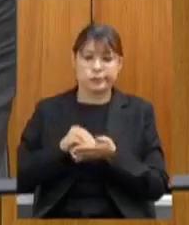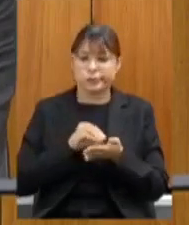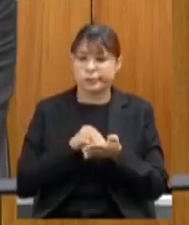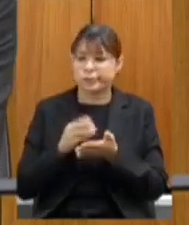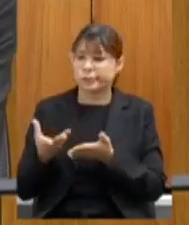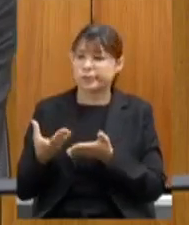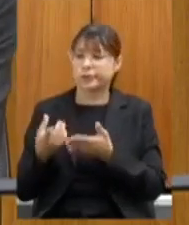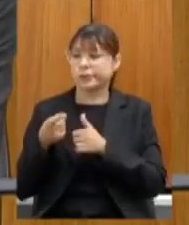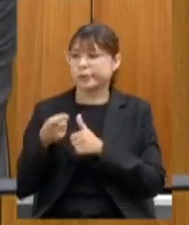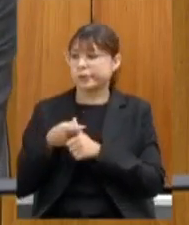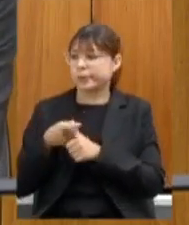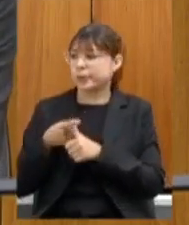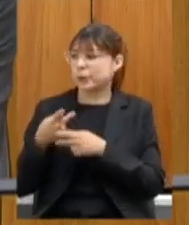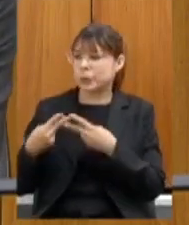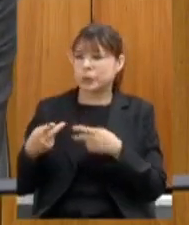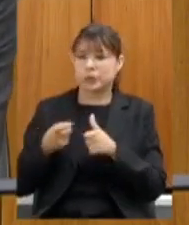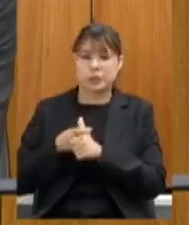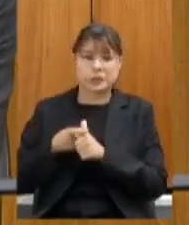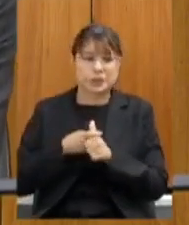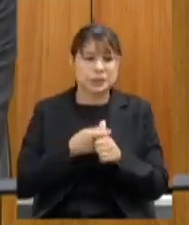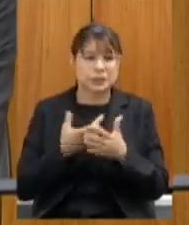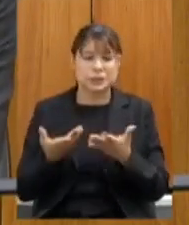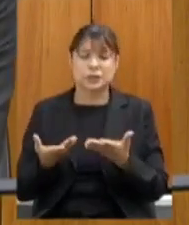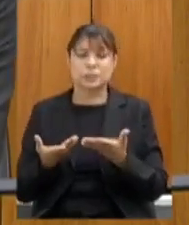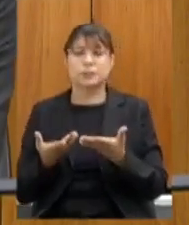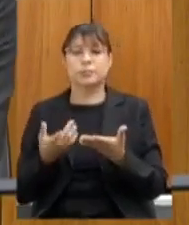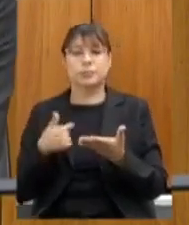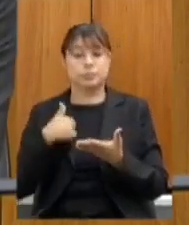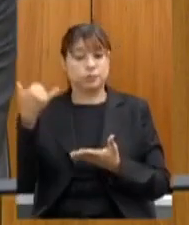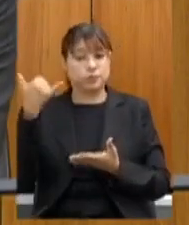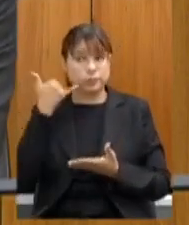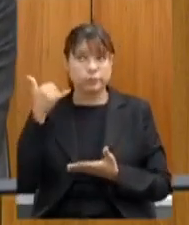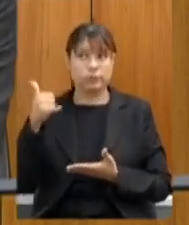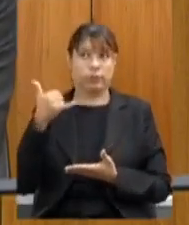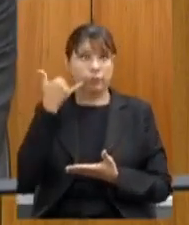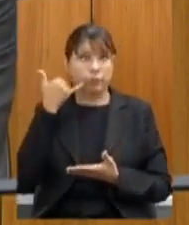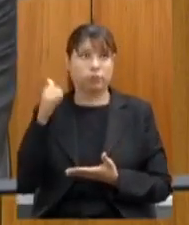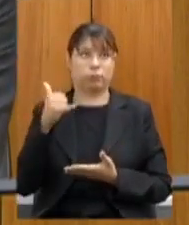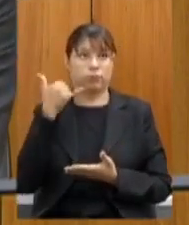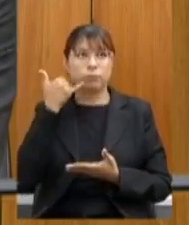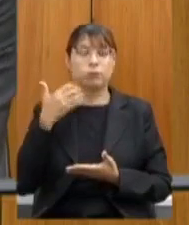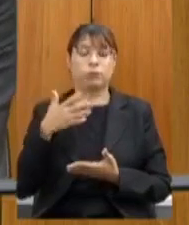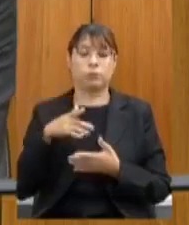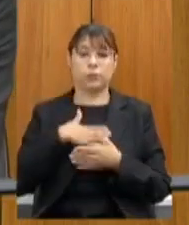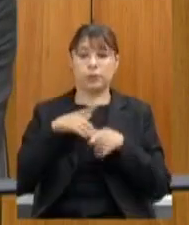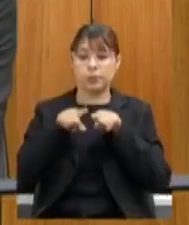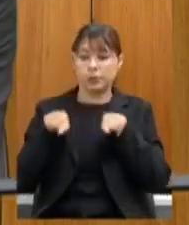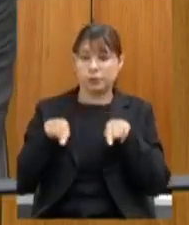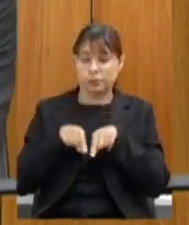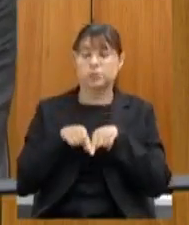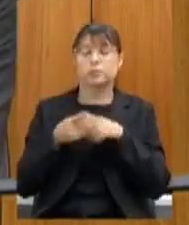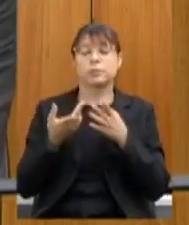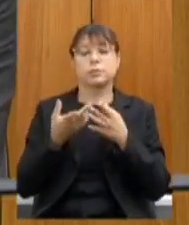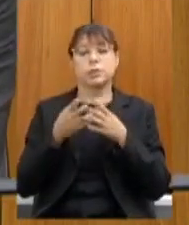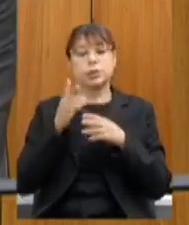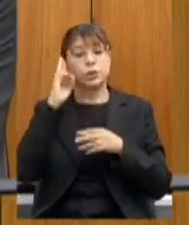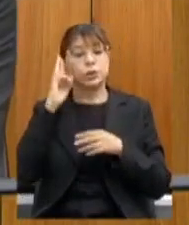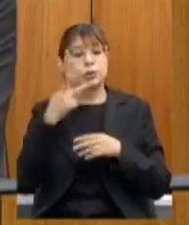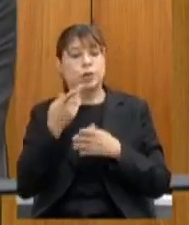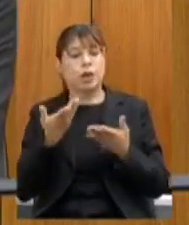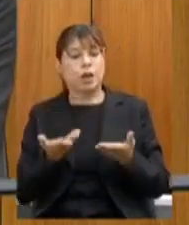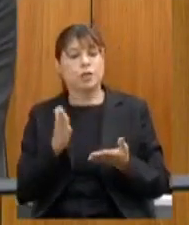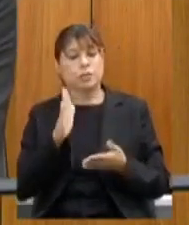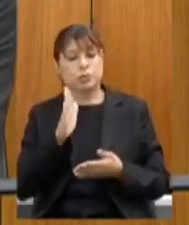observava o que eu mais recebo no gabinete é ligação de diretores dizendo não, mas tem aqui já foi